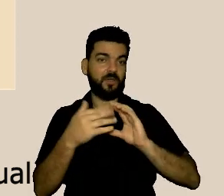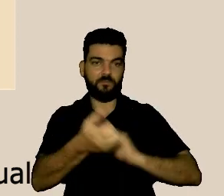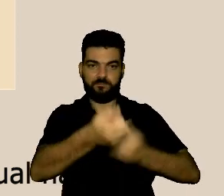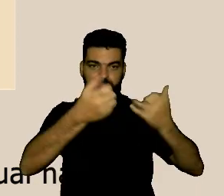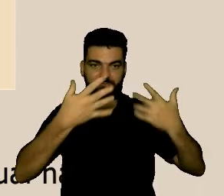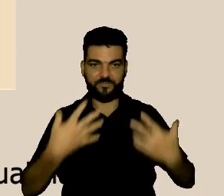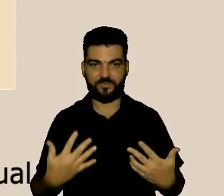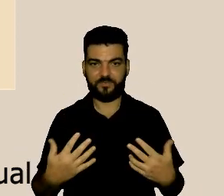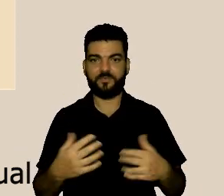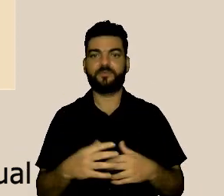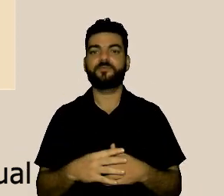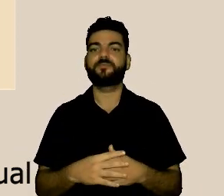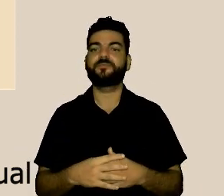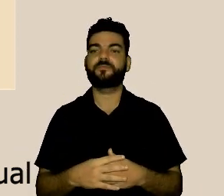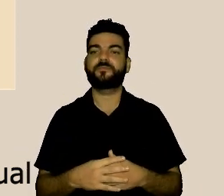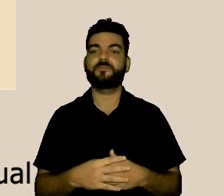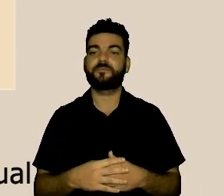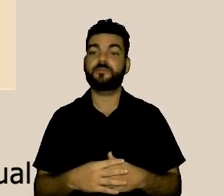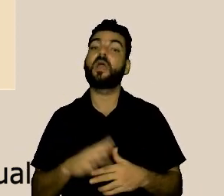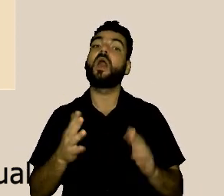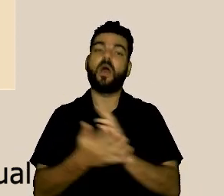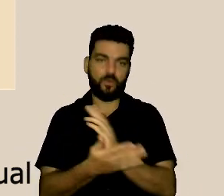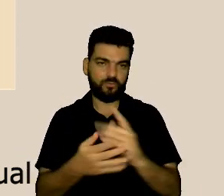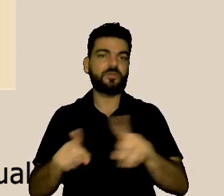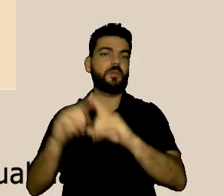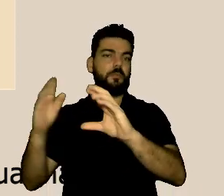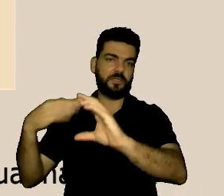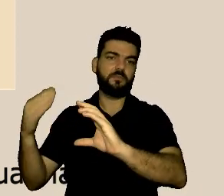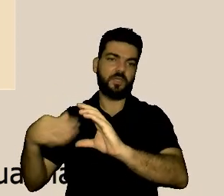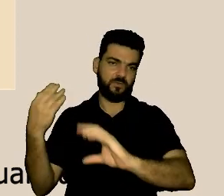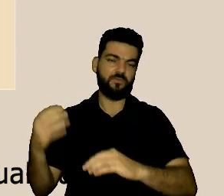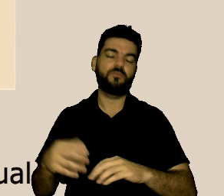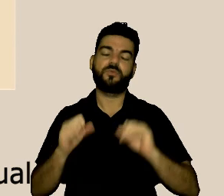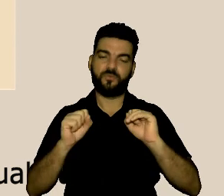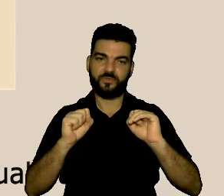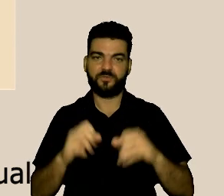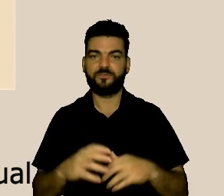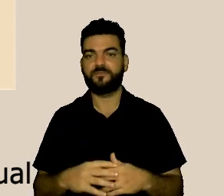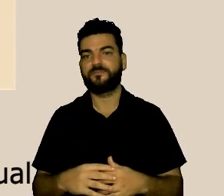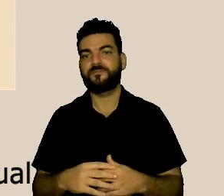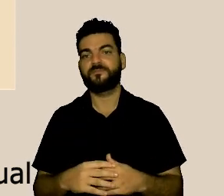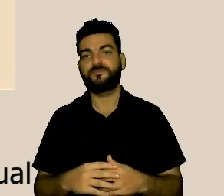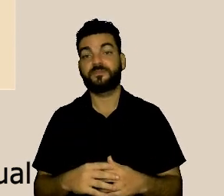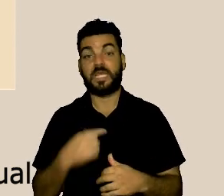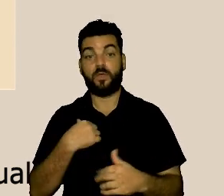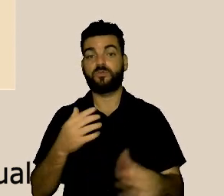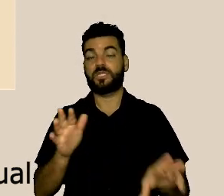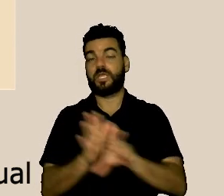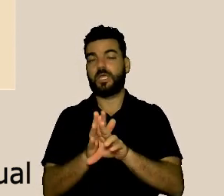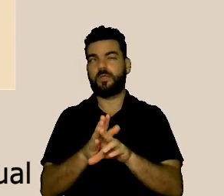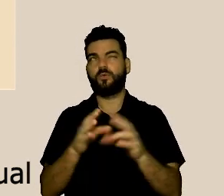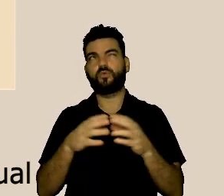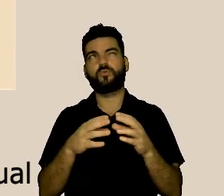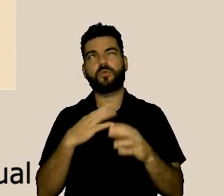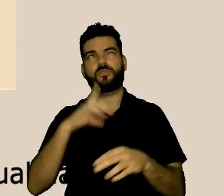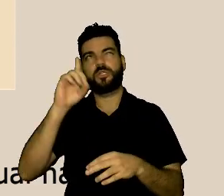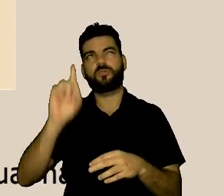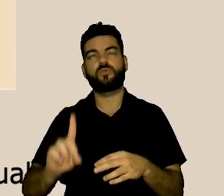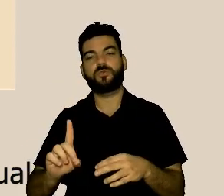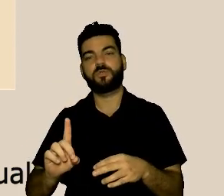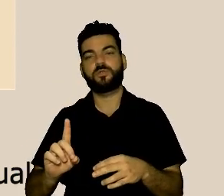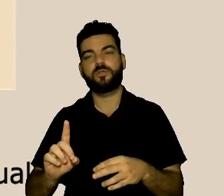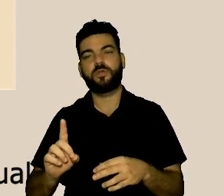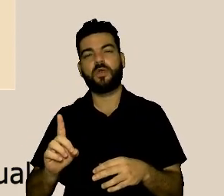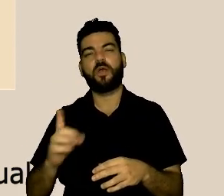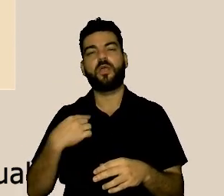as pessoas costumam mandar para a gente quando eu cheguei no núcleo como diretora eu saí eu